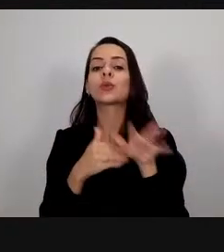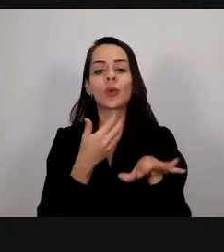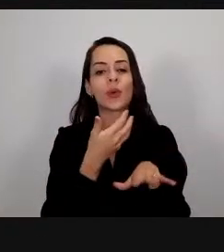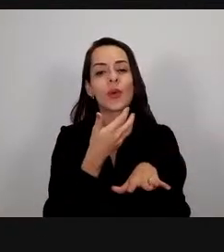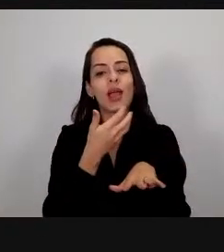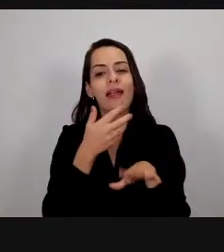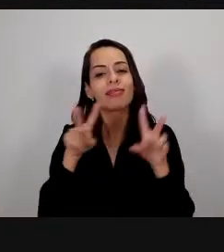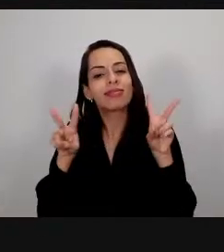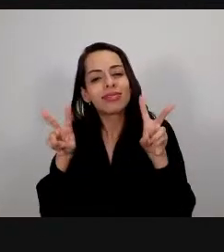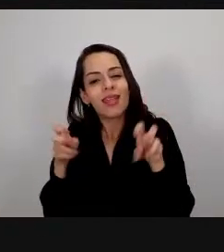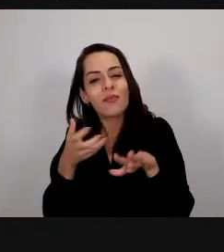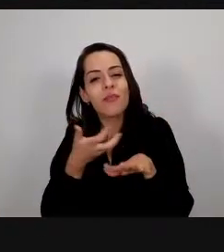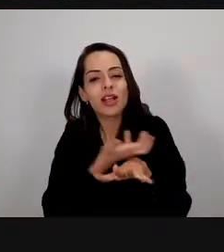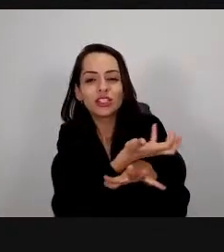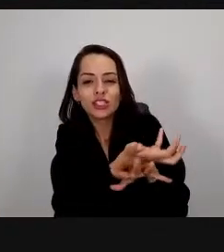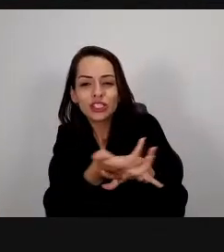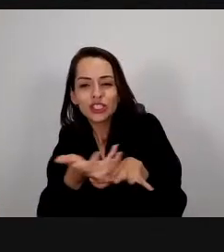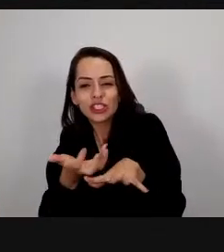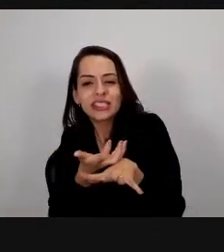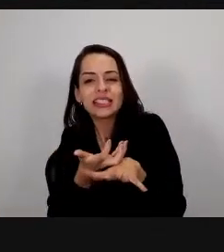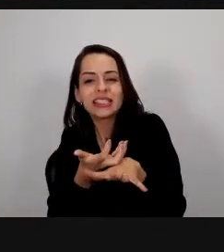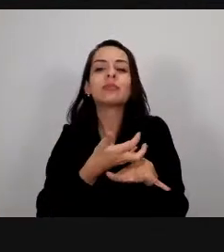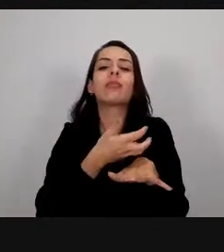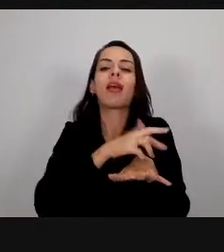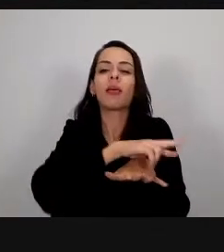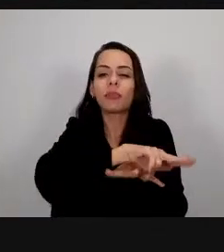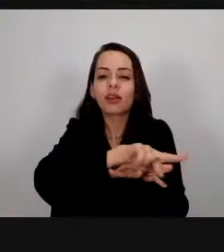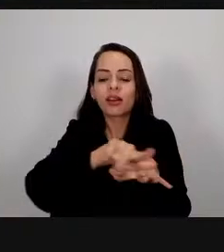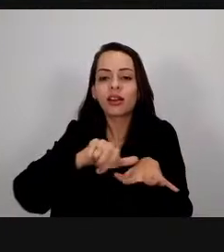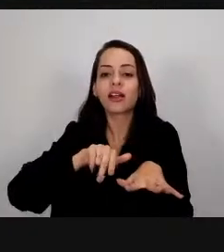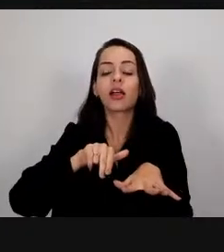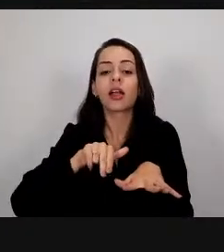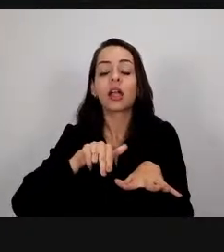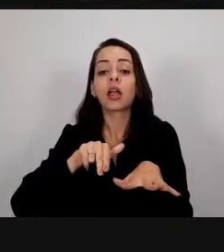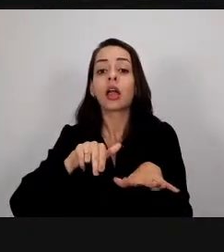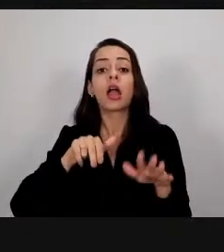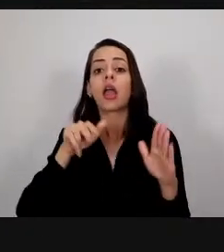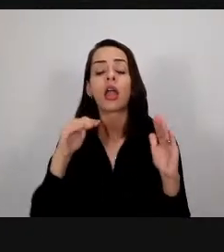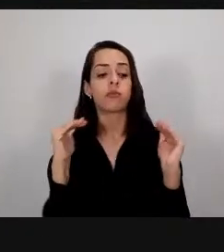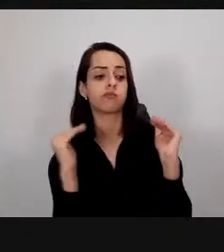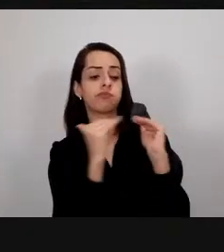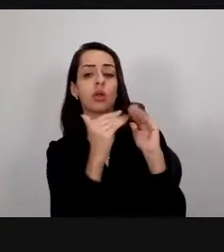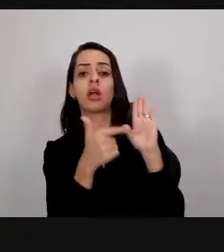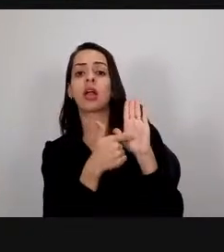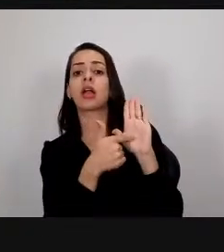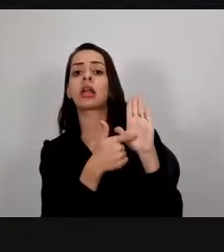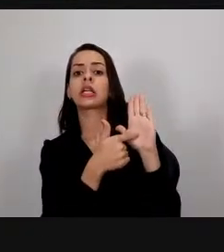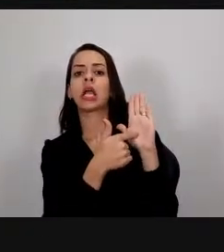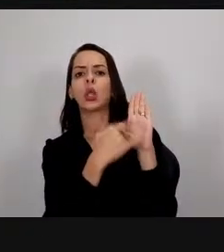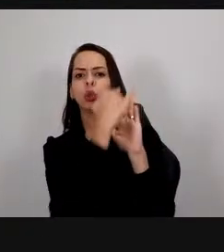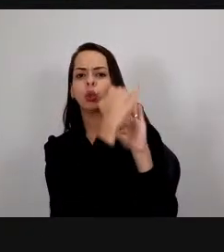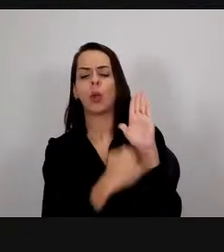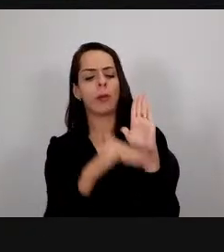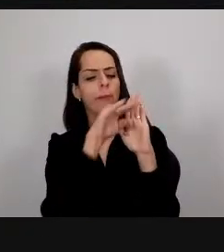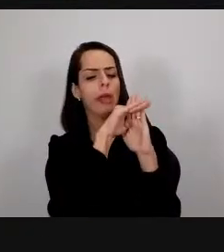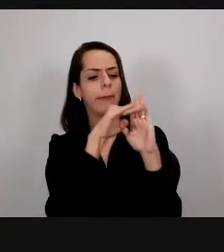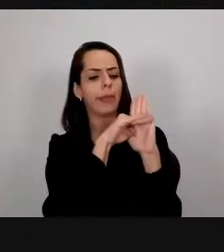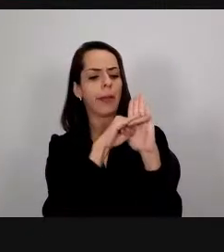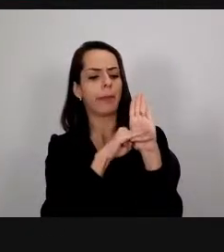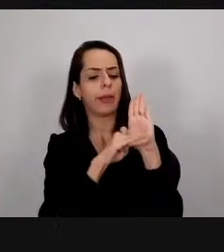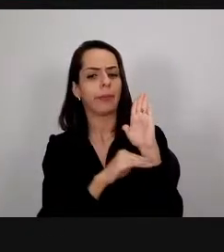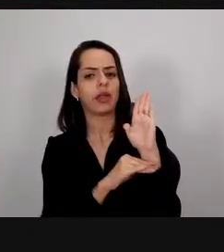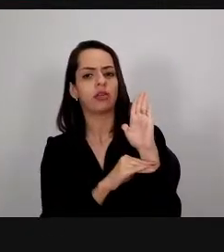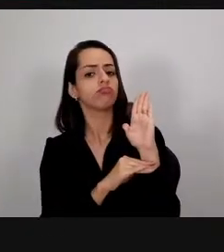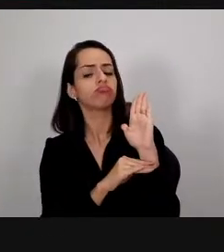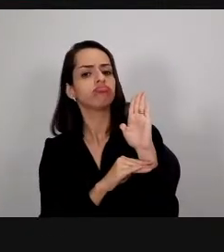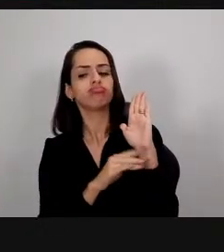do PPC não dizer que disciplina tal conteúdo tal tem que ser trabalhado de forma interdisciplinar apesar disso a gente